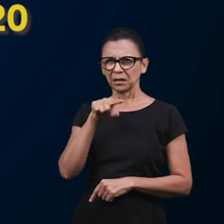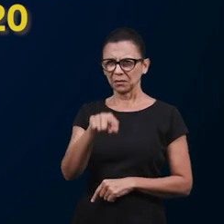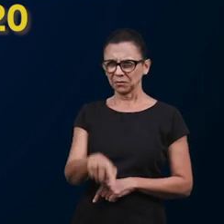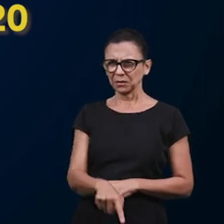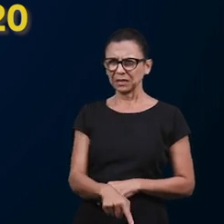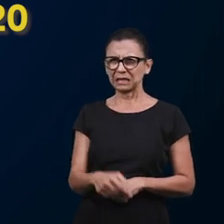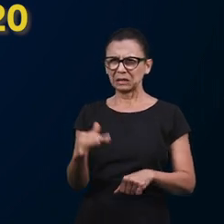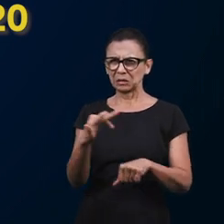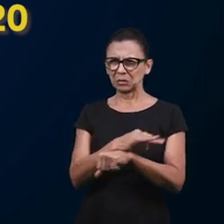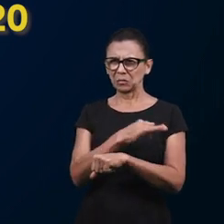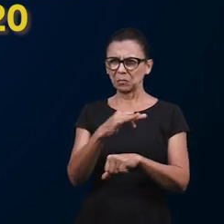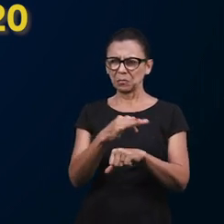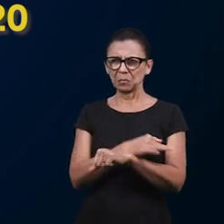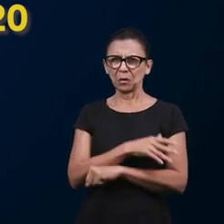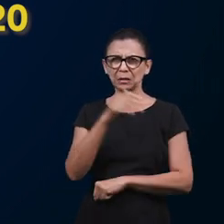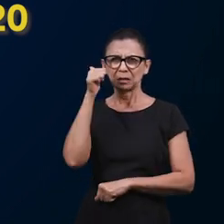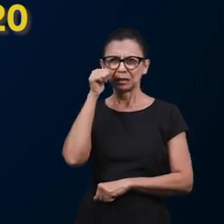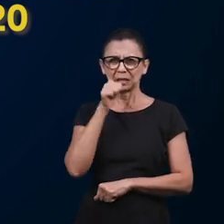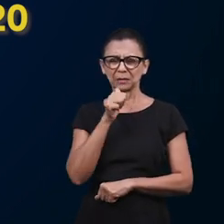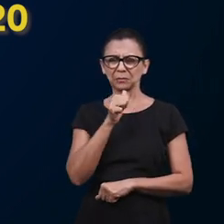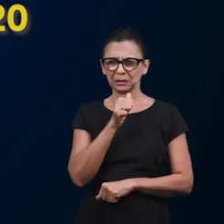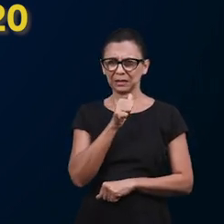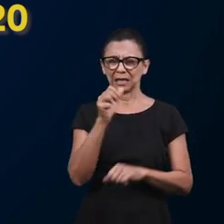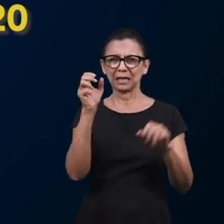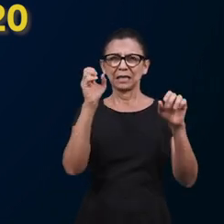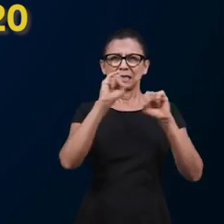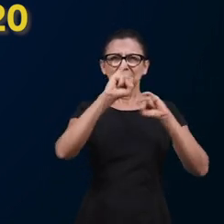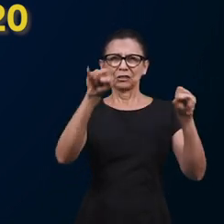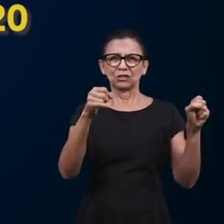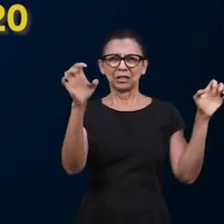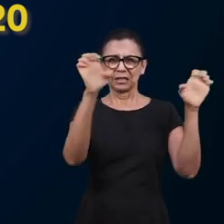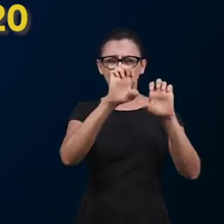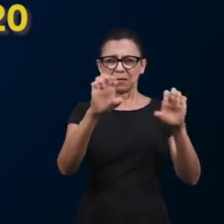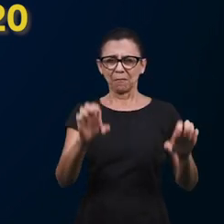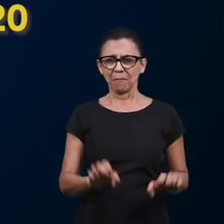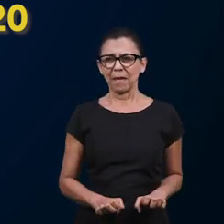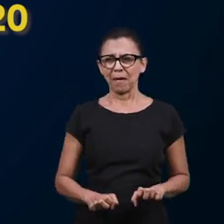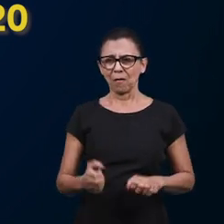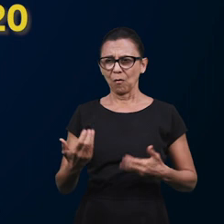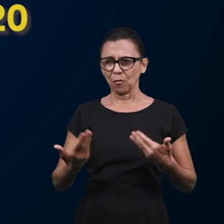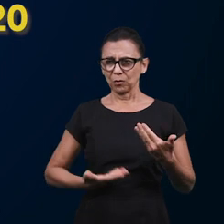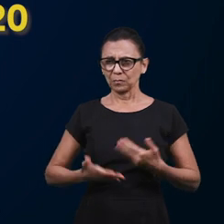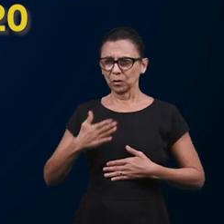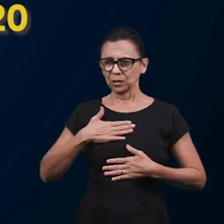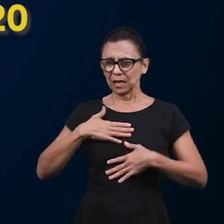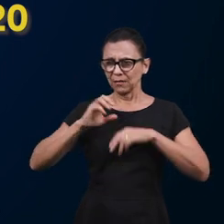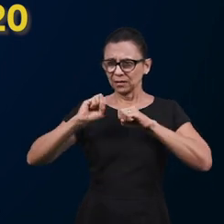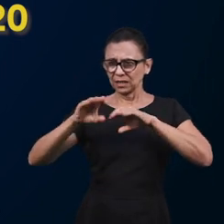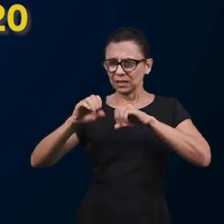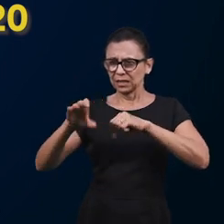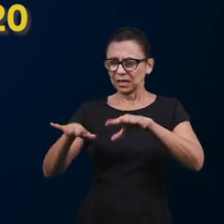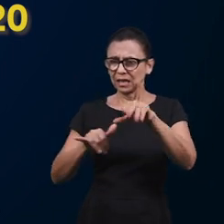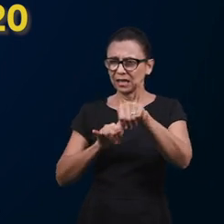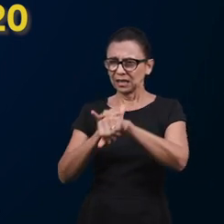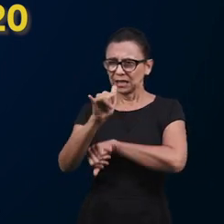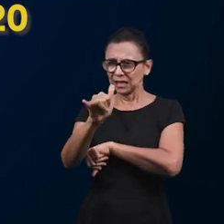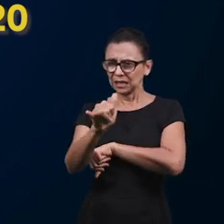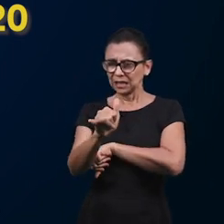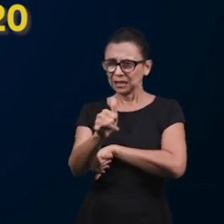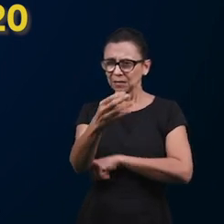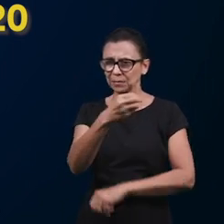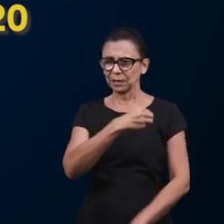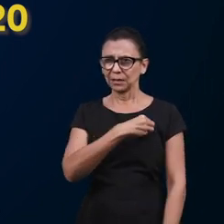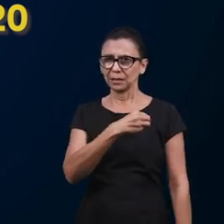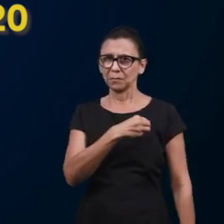que toleras Jezabel, mulher que se desprofetiza, ensinar e enganar os meus servos, para que se prostituam e